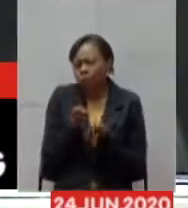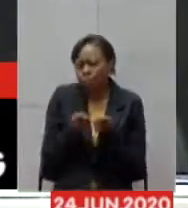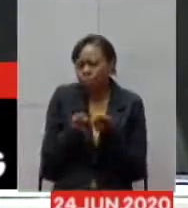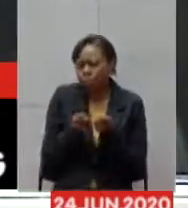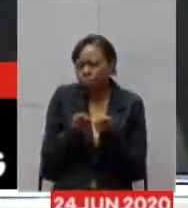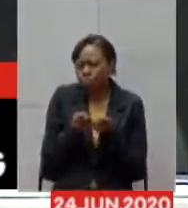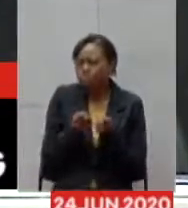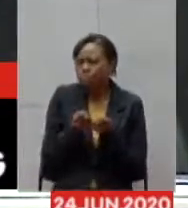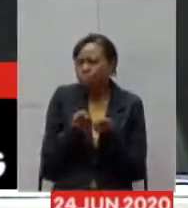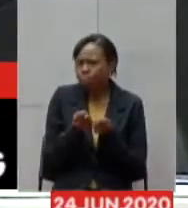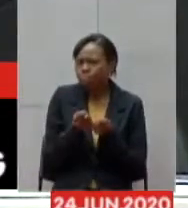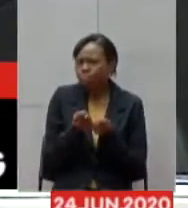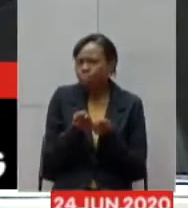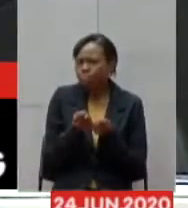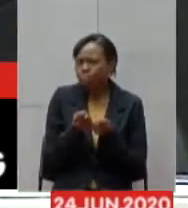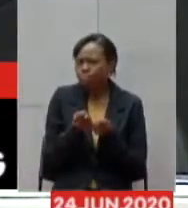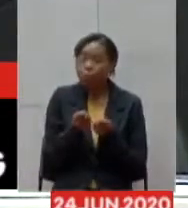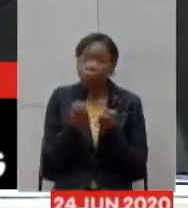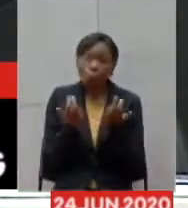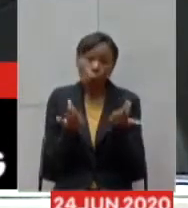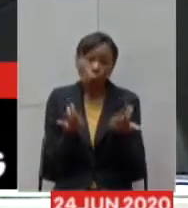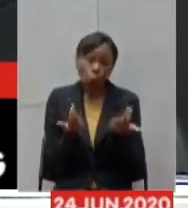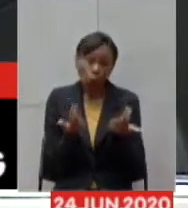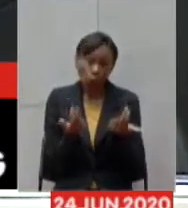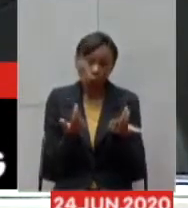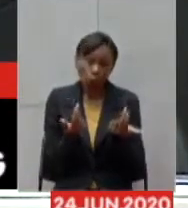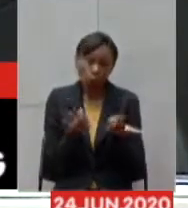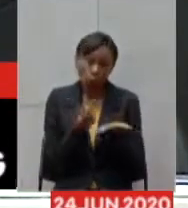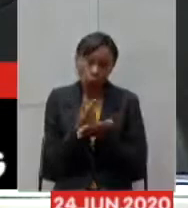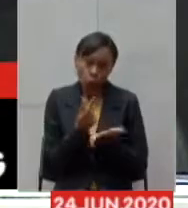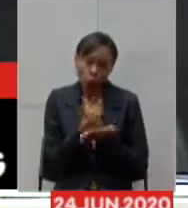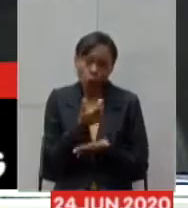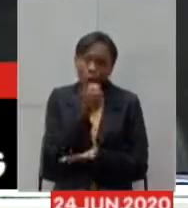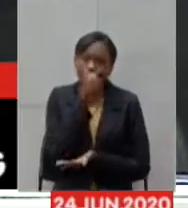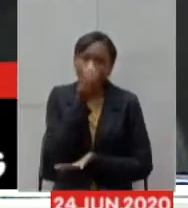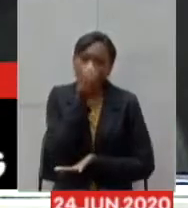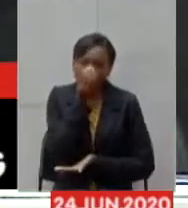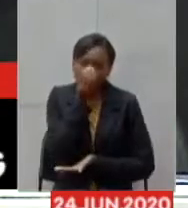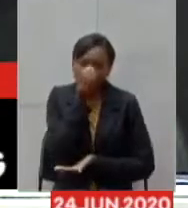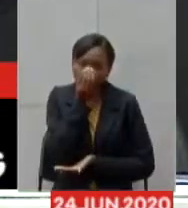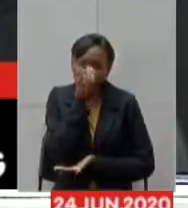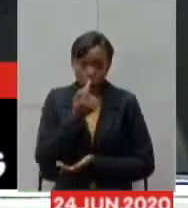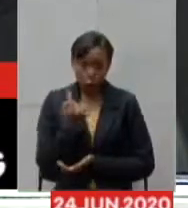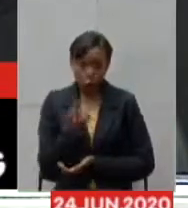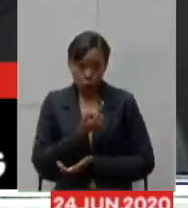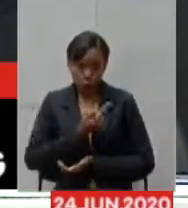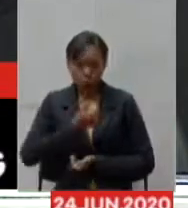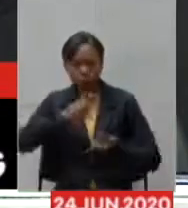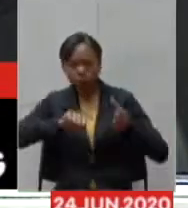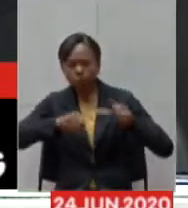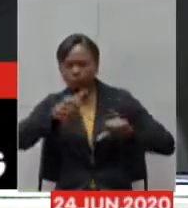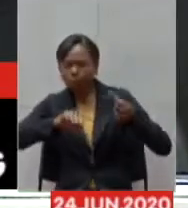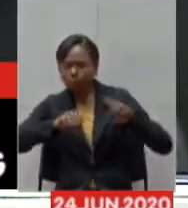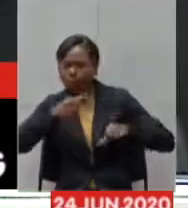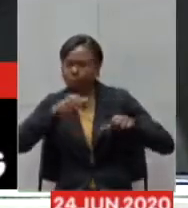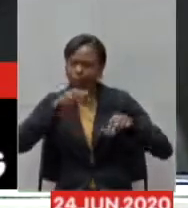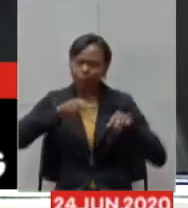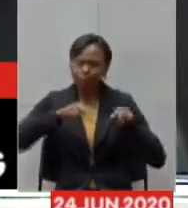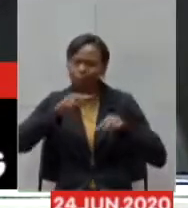assim como foi nos respiradores a gente chegou a analisar a possibilidade de comprar